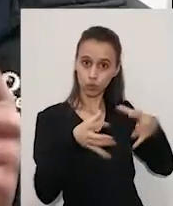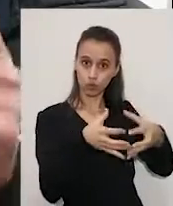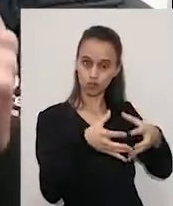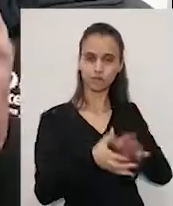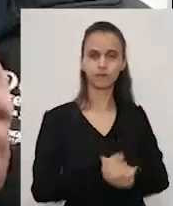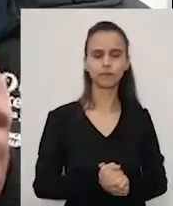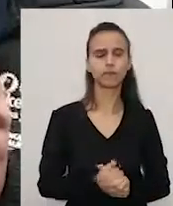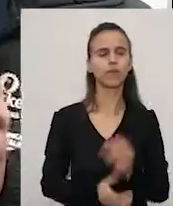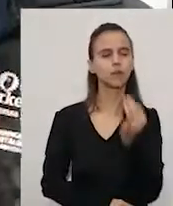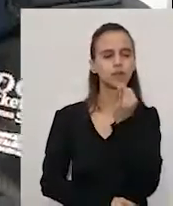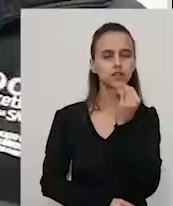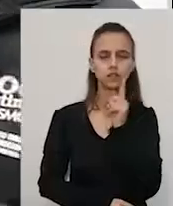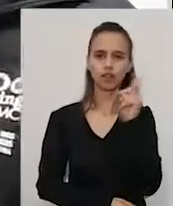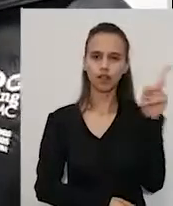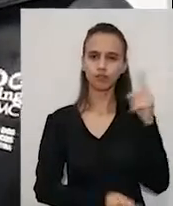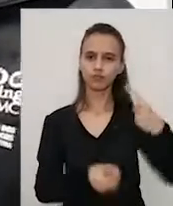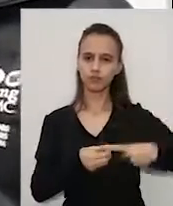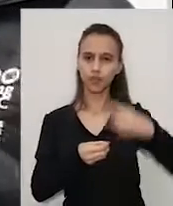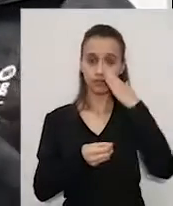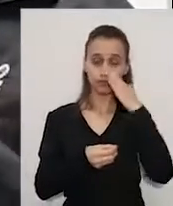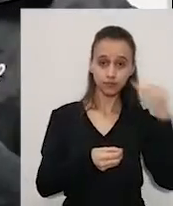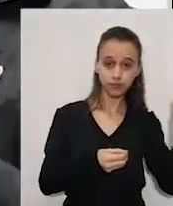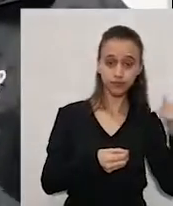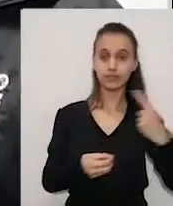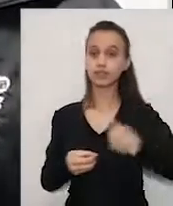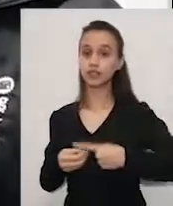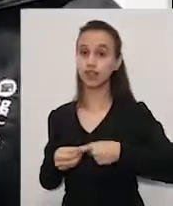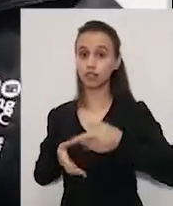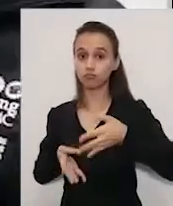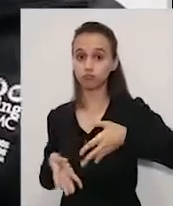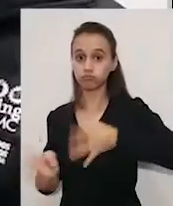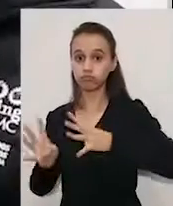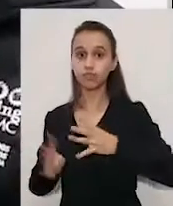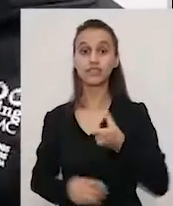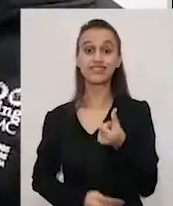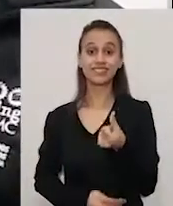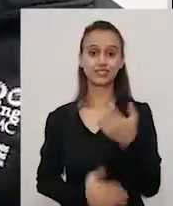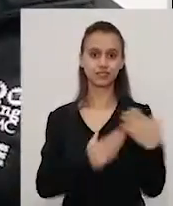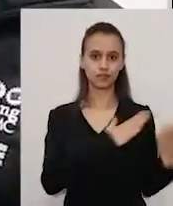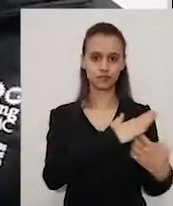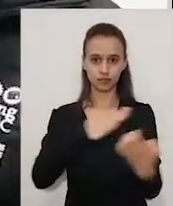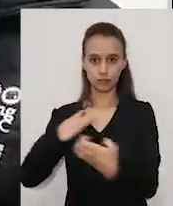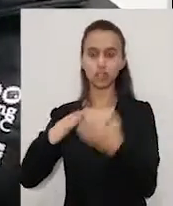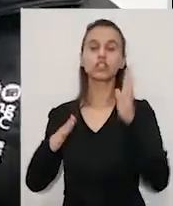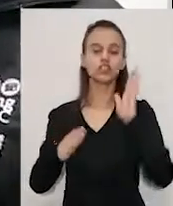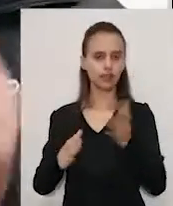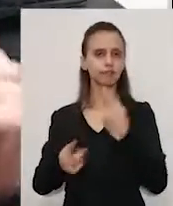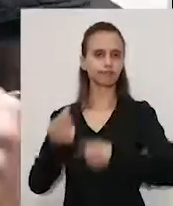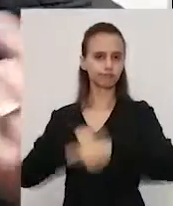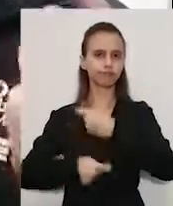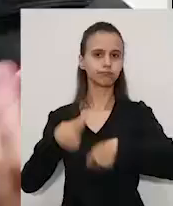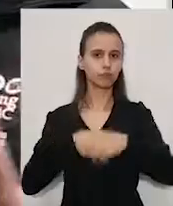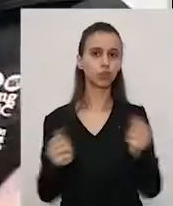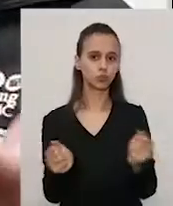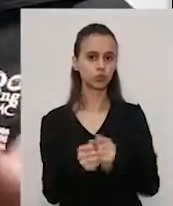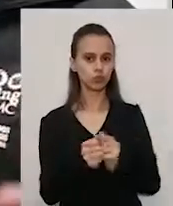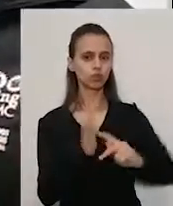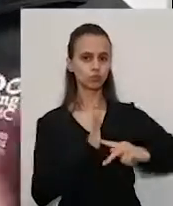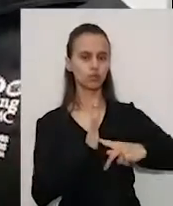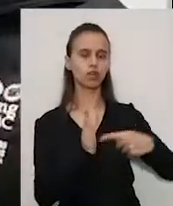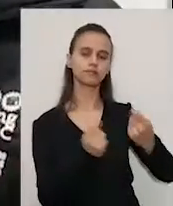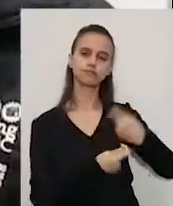por exemplo, na região de Araucária e Fazenda Rio Grande, são seis empresas já em negociação com o sindicato. Isso sem contar